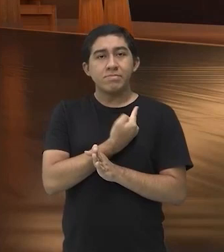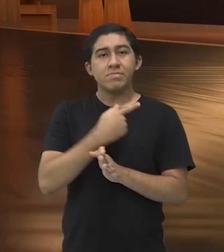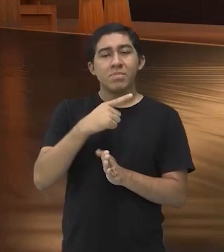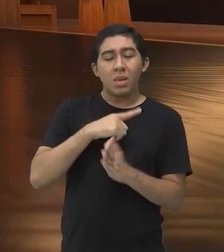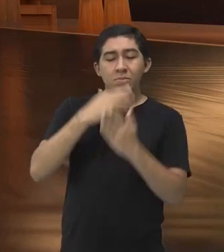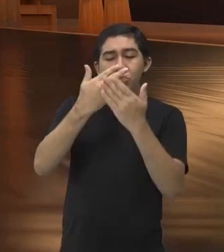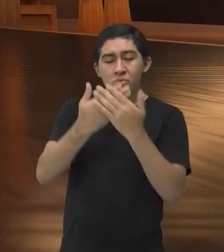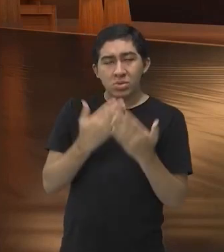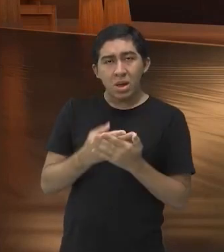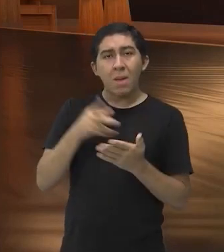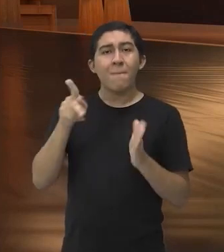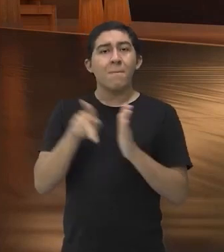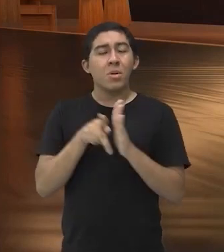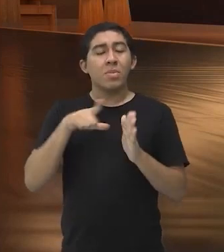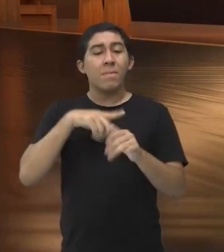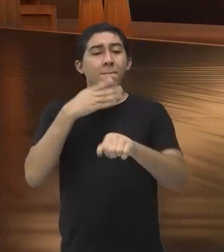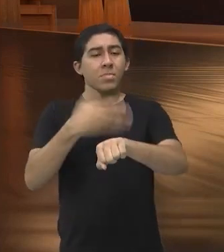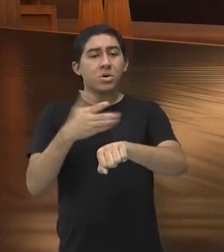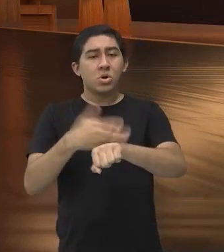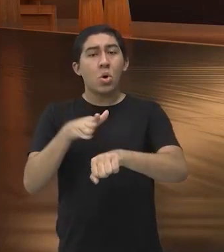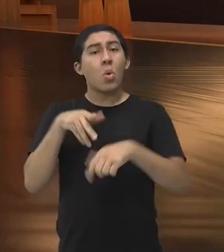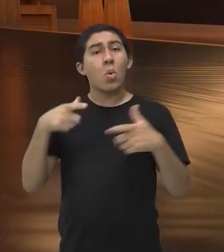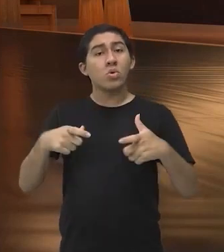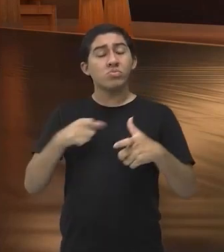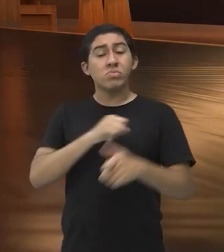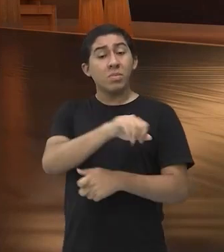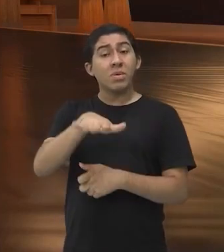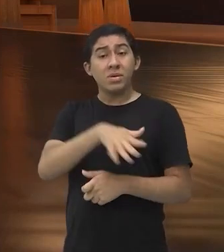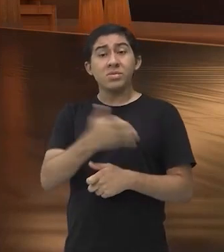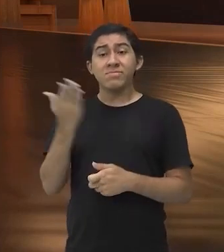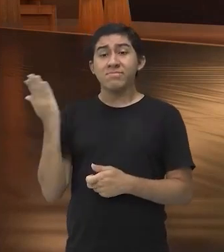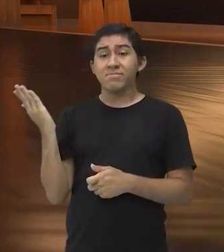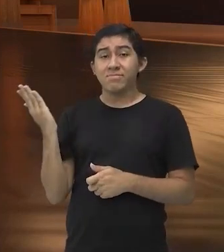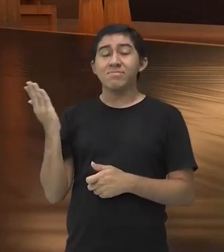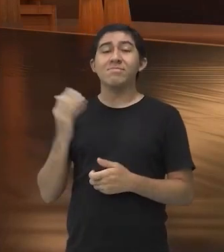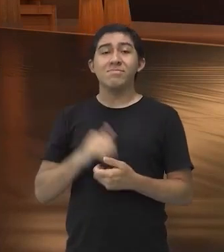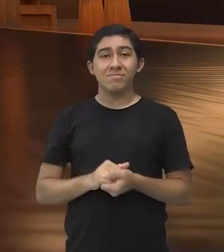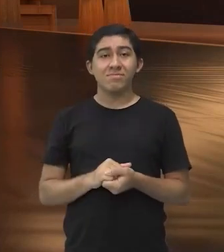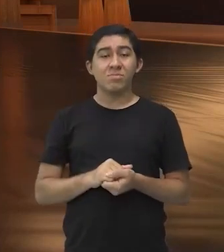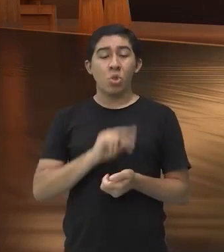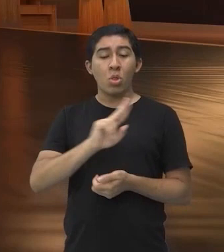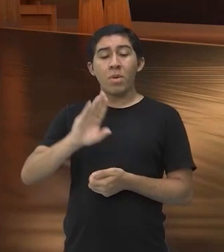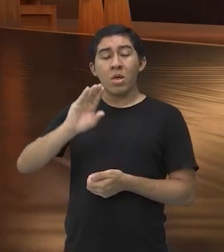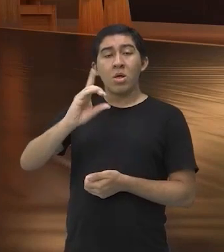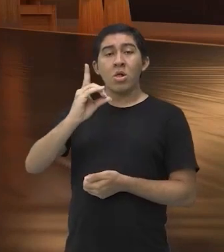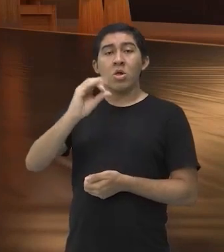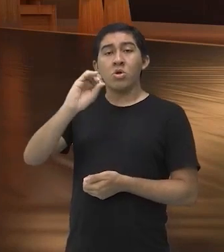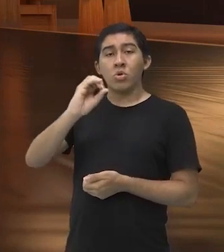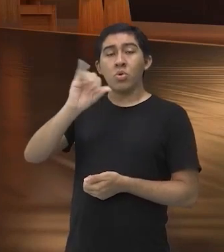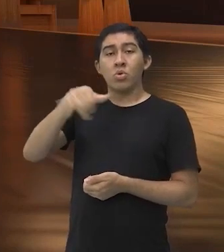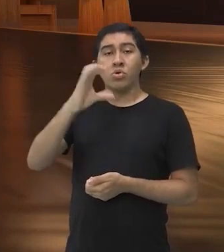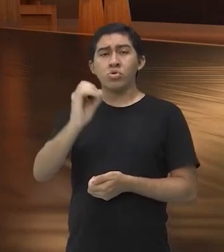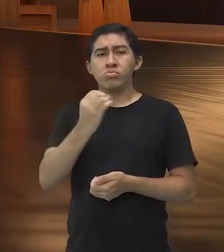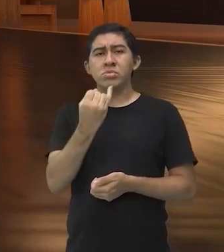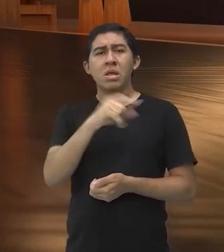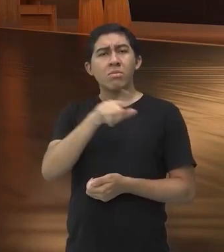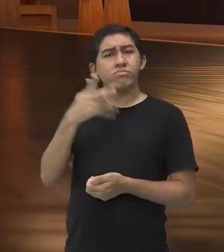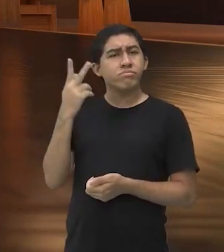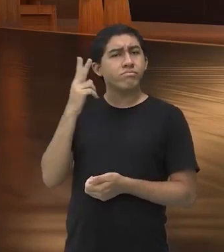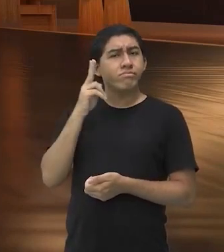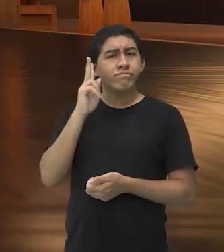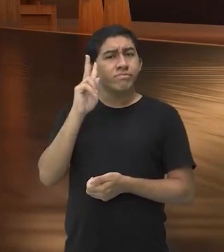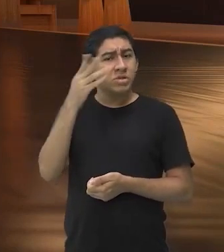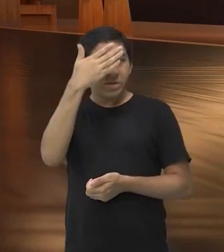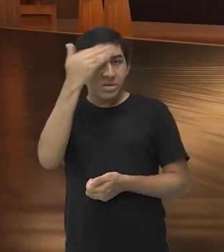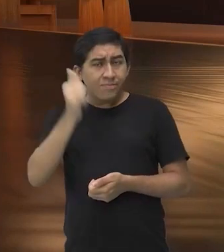praticada, é treinada num ambiente como este aqui, o nosso dojo, se você não lembra, já vai aparecer